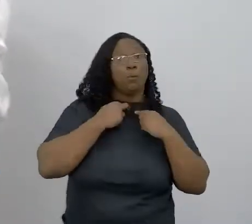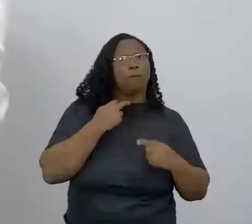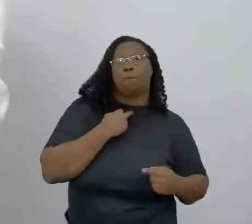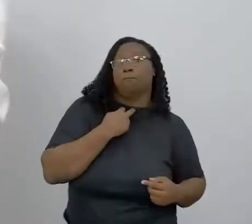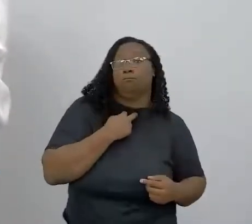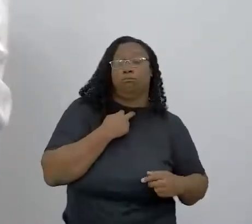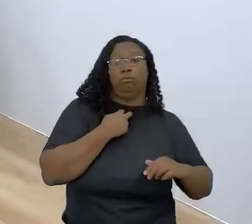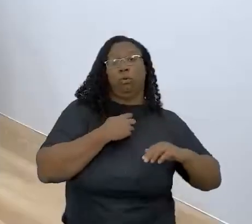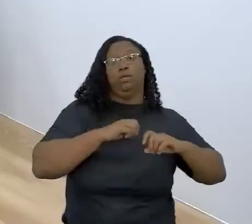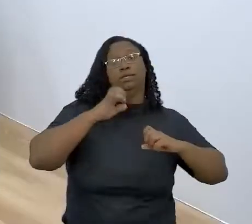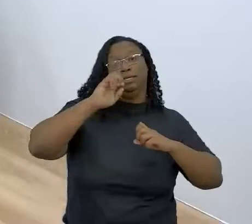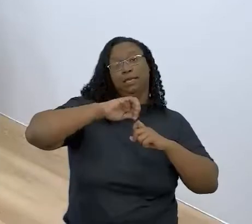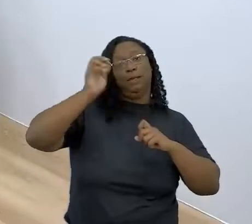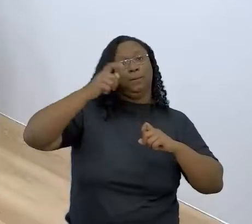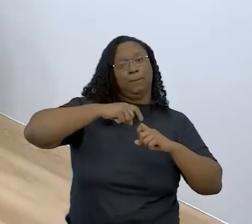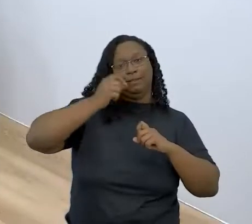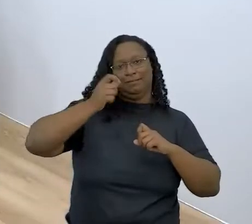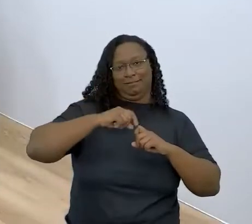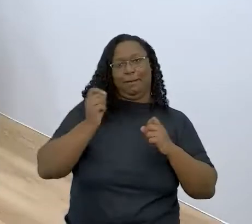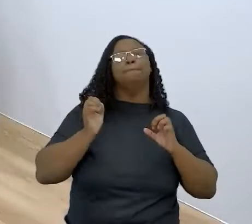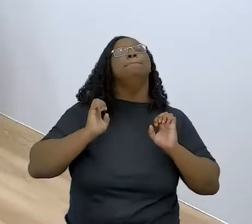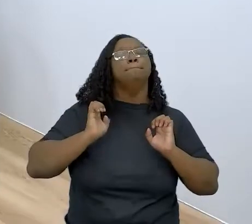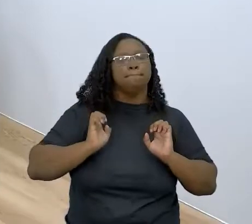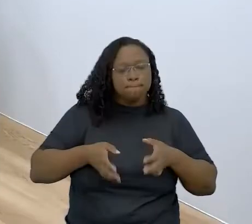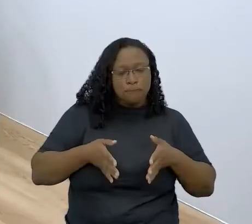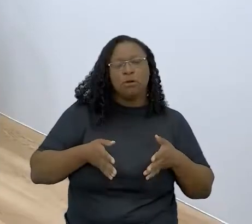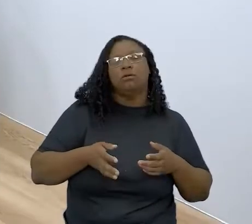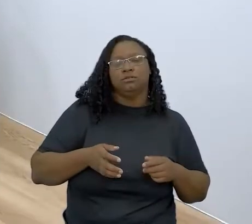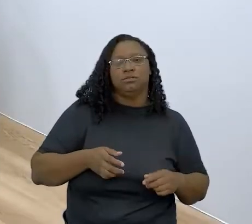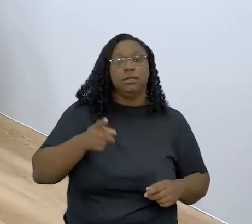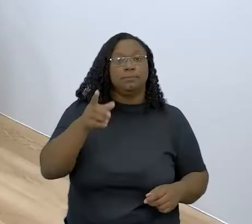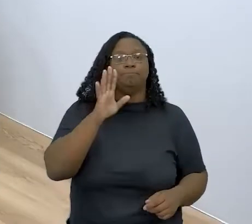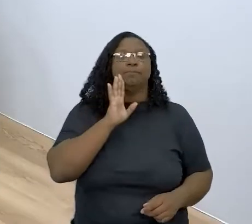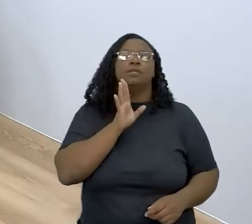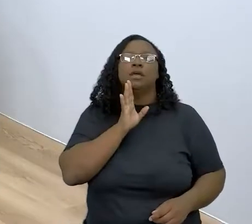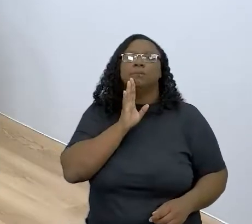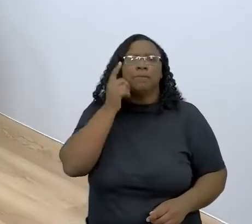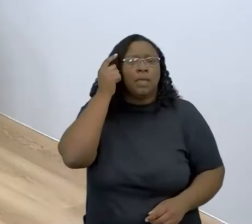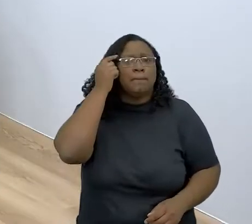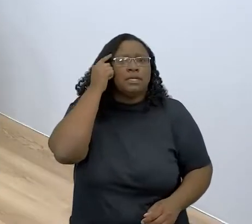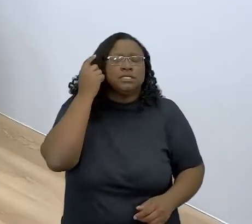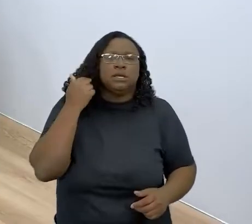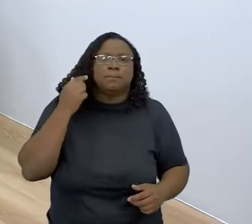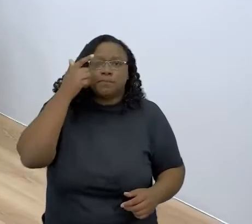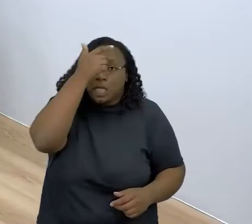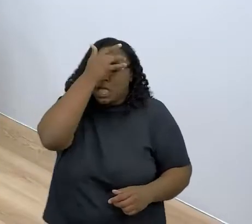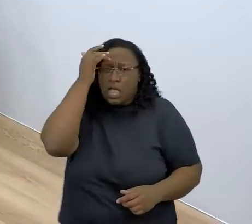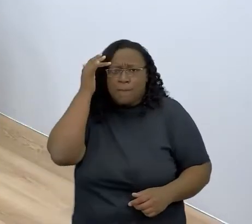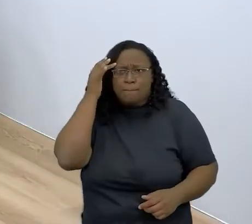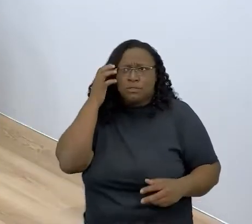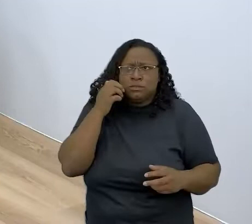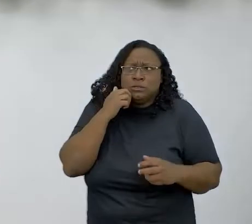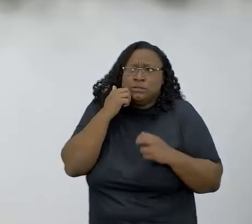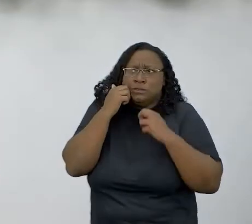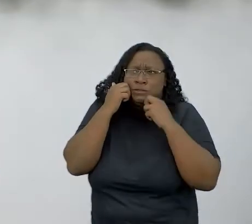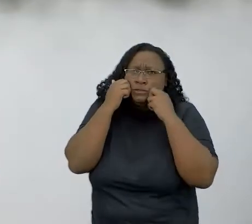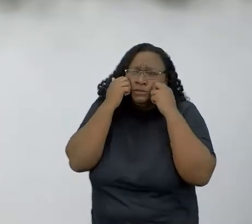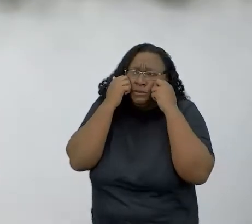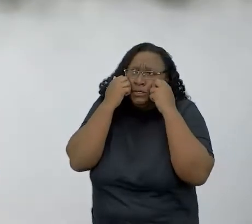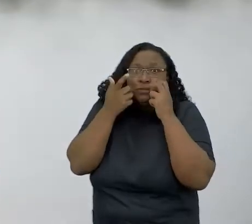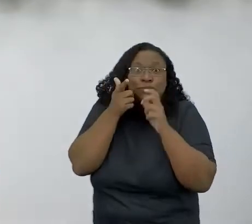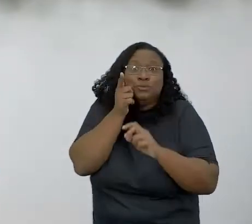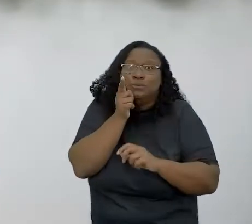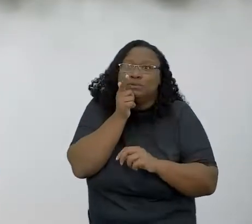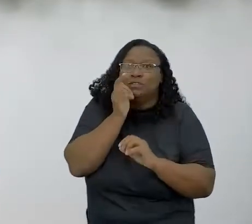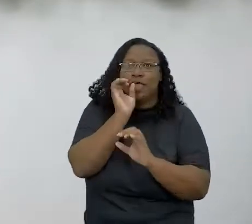importante falar. E é legal falar isso, porque, gente, pensa numa pessoa vergonhosa que não conseguia falar oi de frente com a câmera